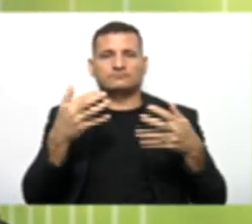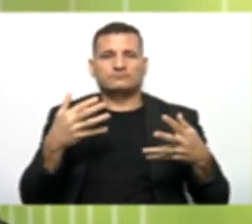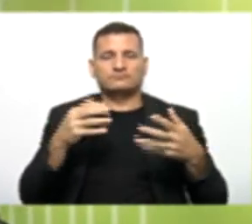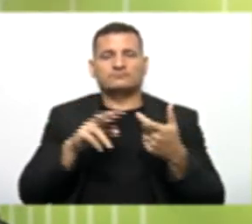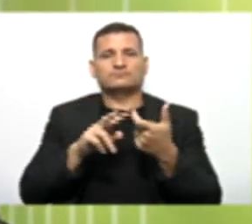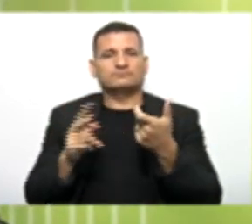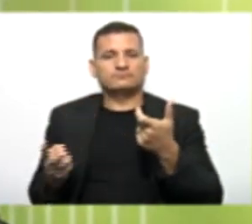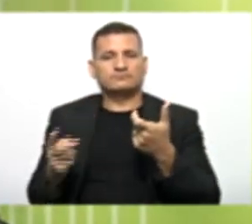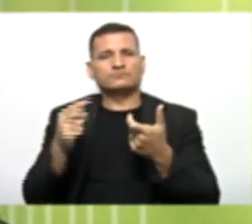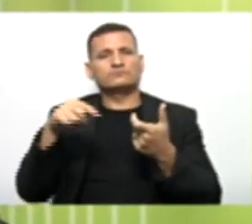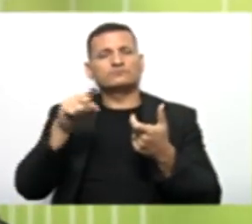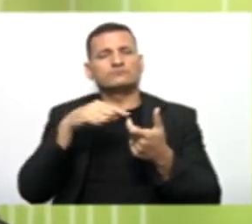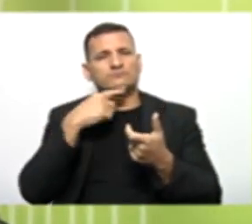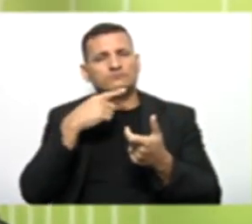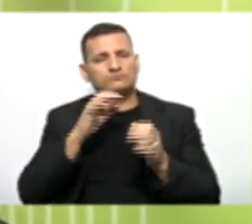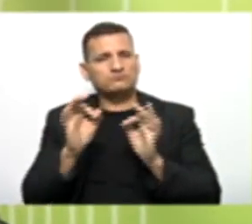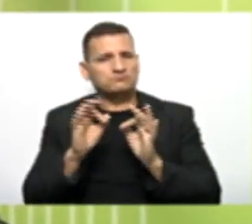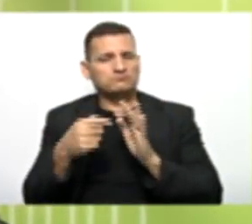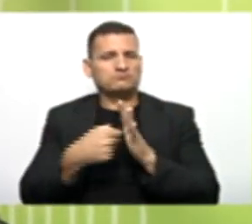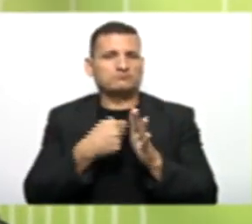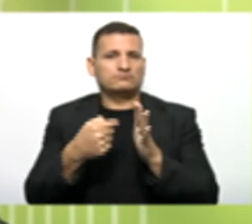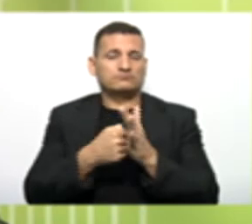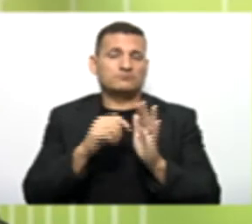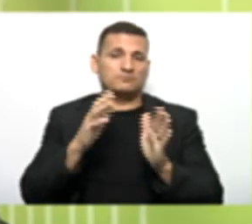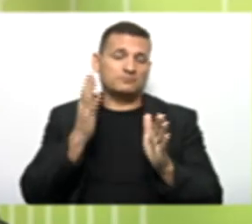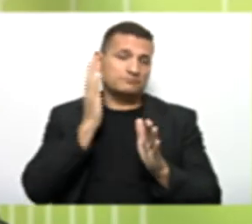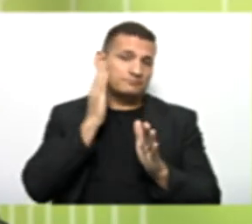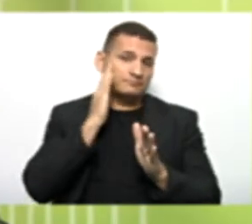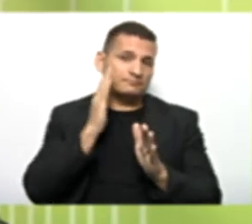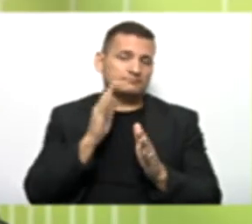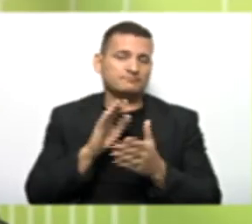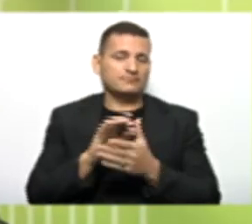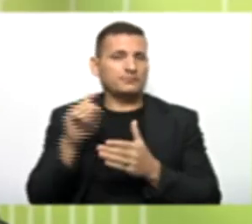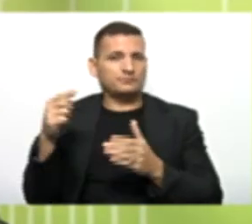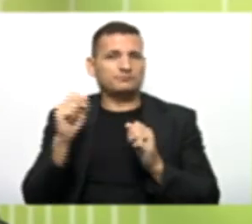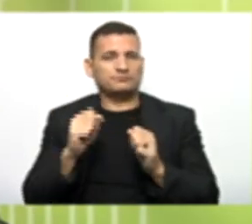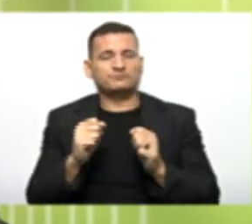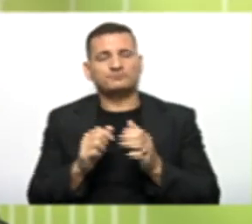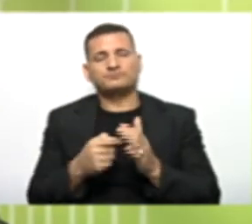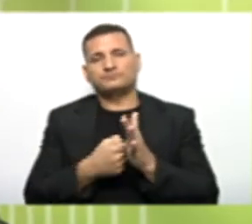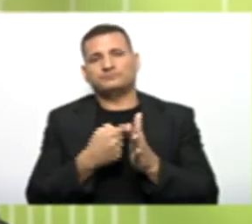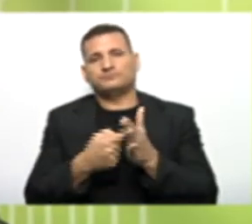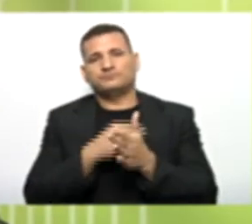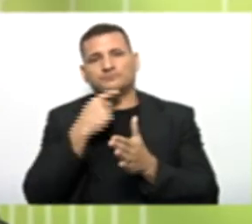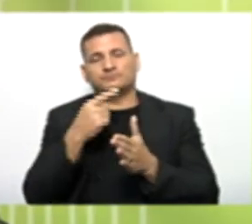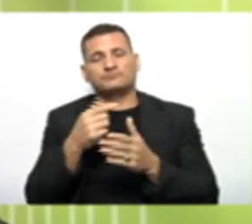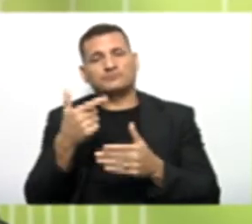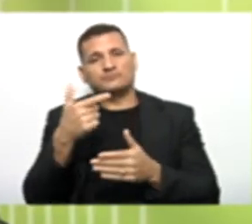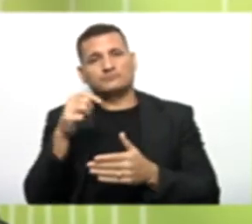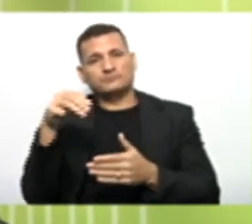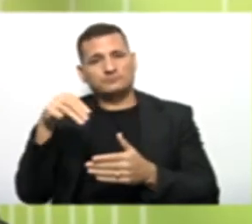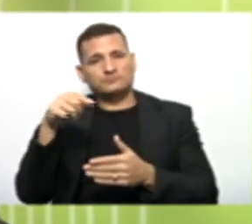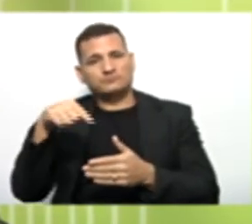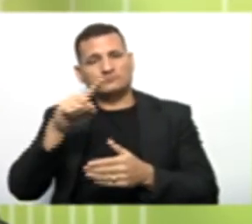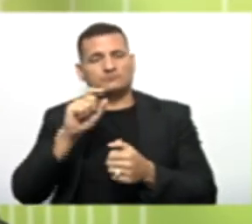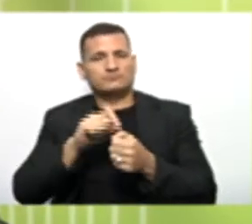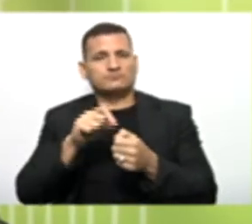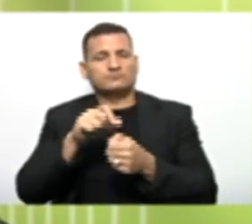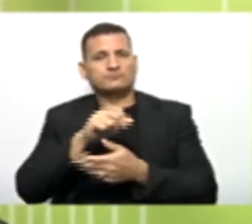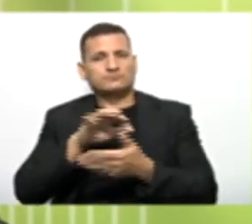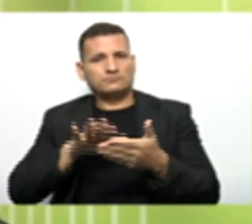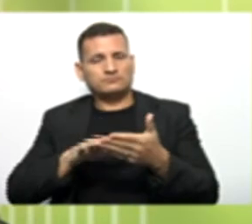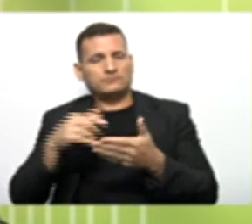Vocês não mandaram Muitas dúvidas Mas eu sei que daqui a pouco Vão surgir algumas Tá ok? Então esses 20 minutos Para vocês resolverem os exercícios